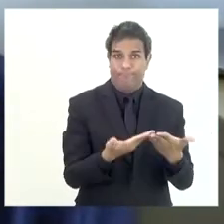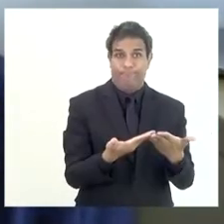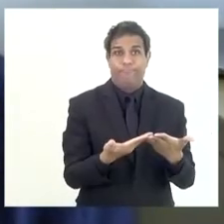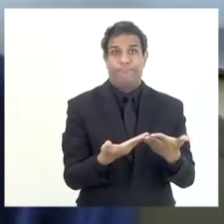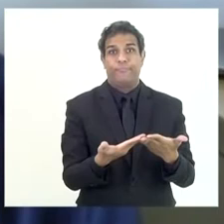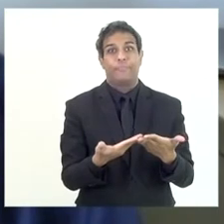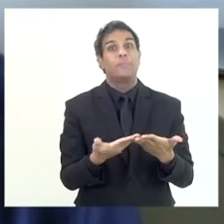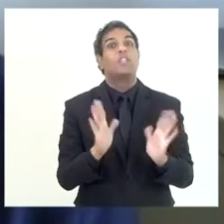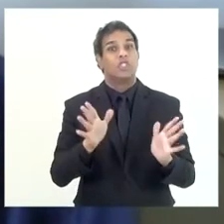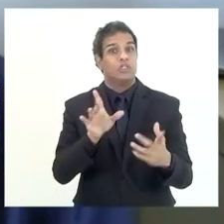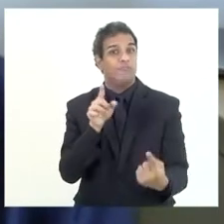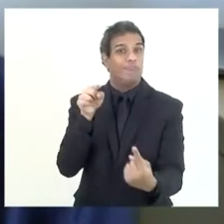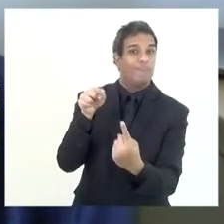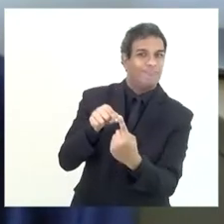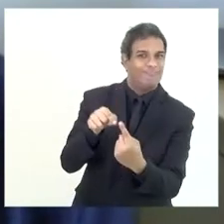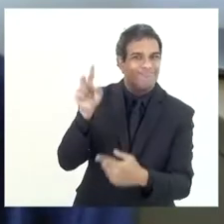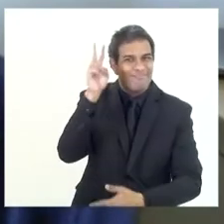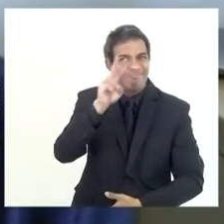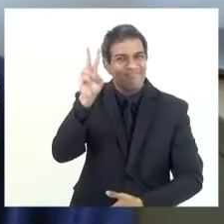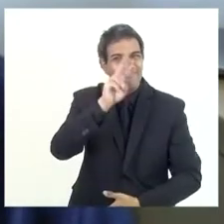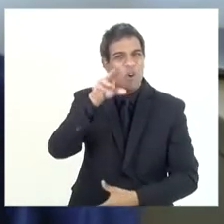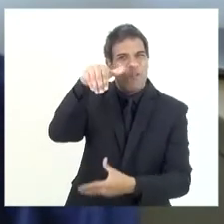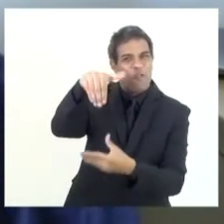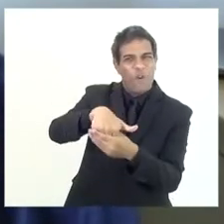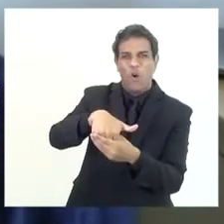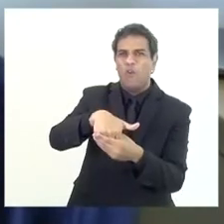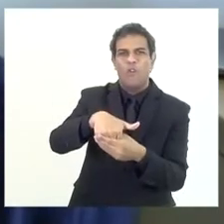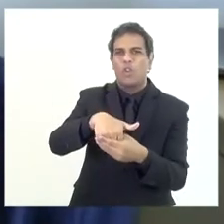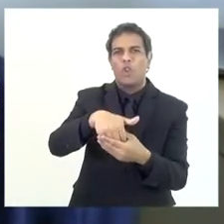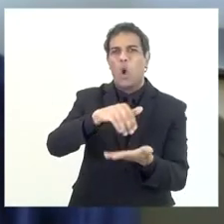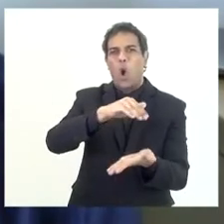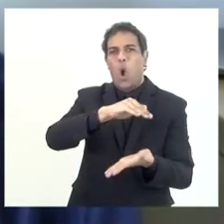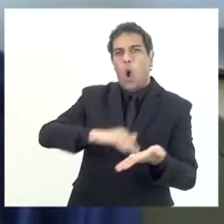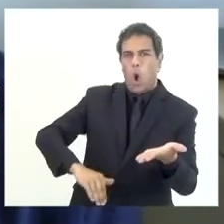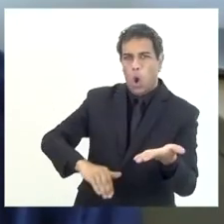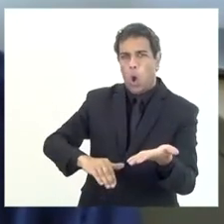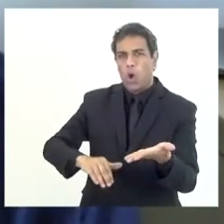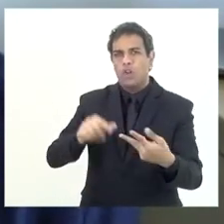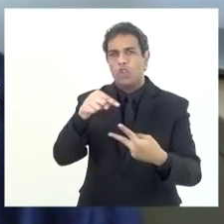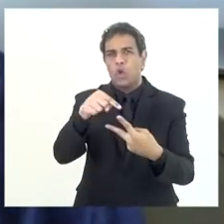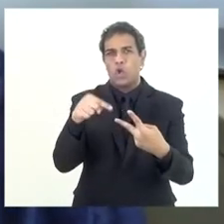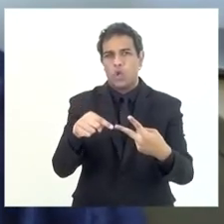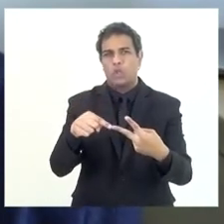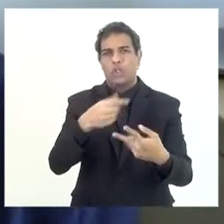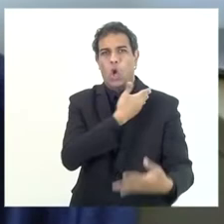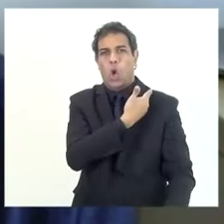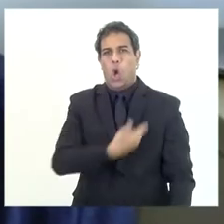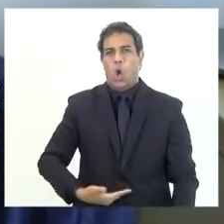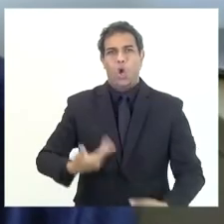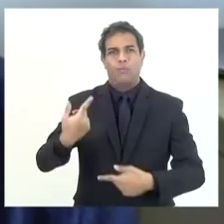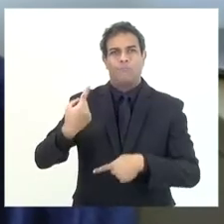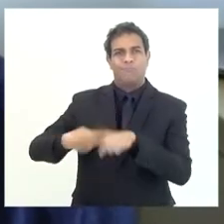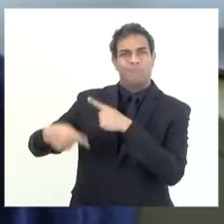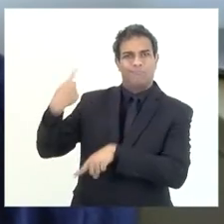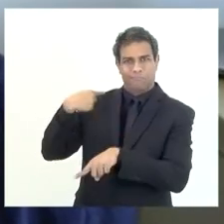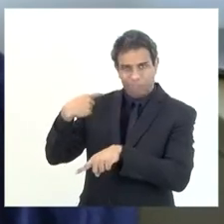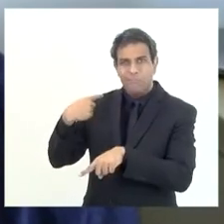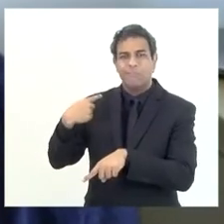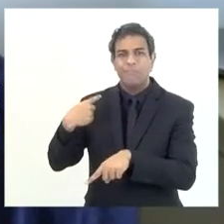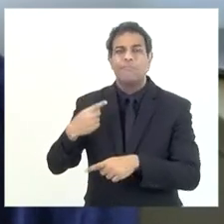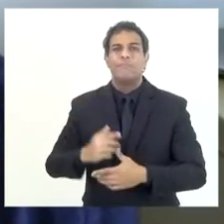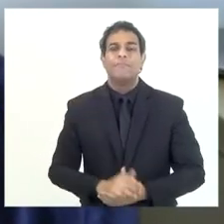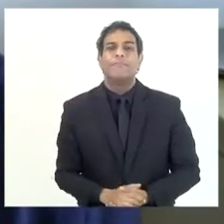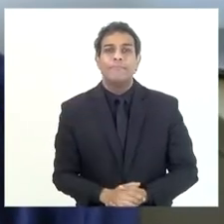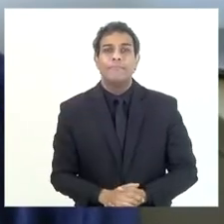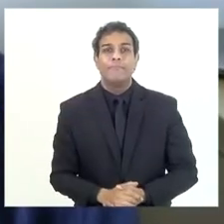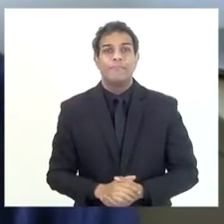foi objeto do voto de rejeição de contas dos dois governadores do exercício do empichado,